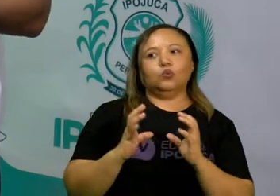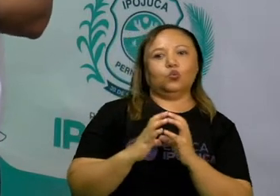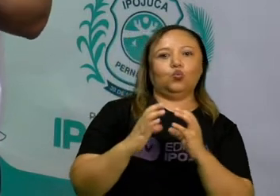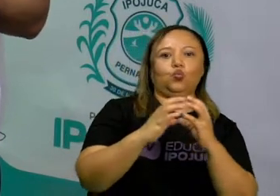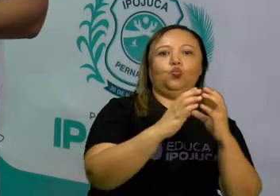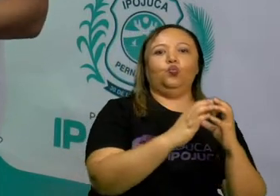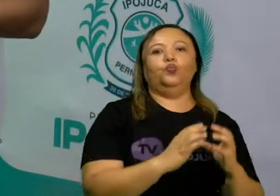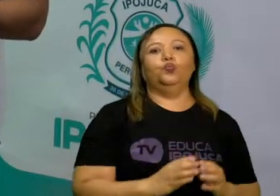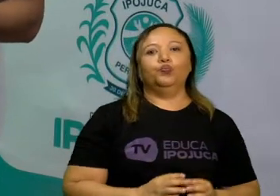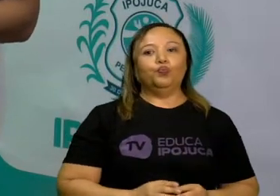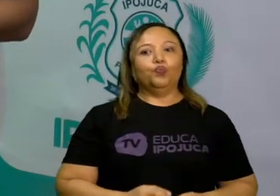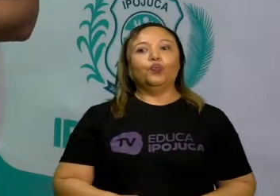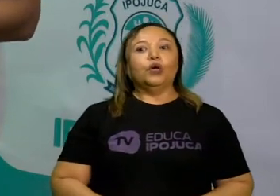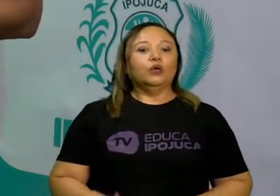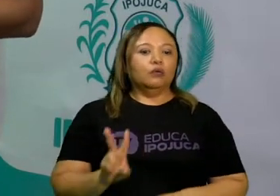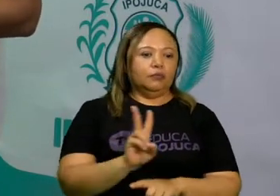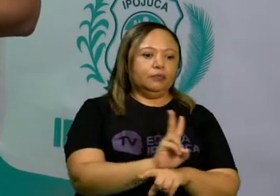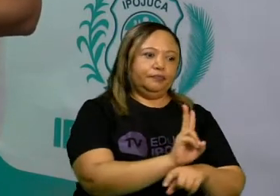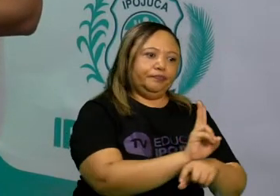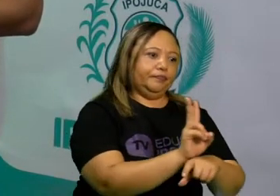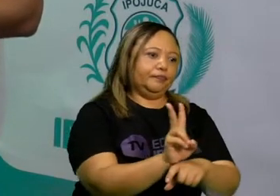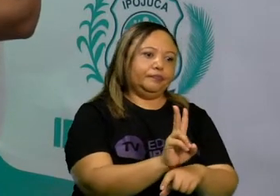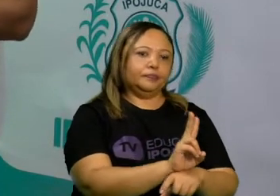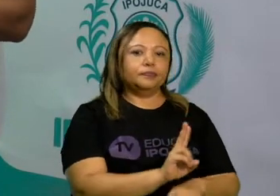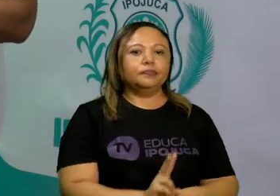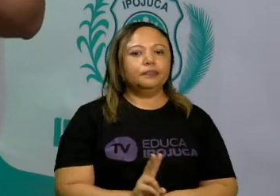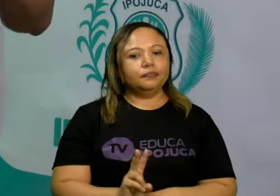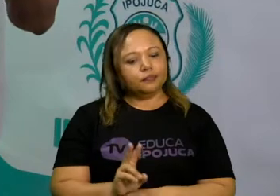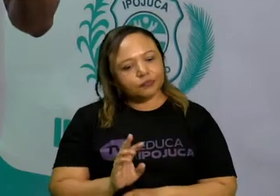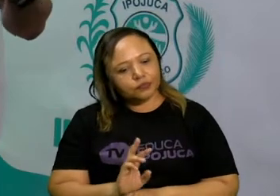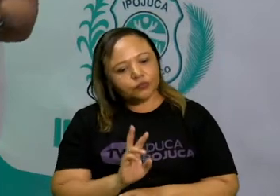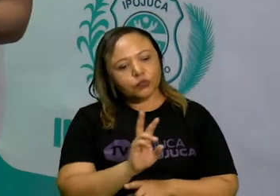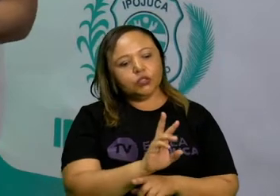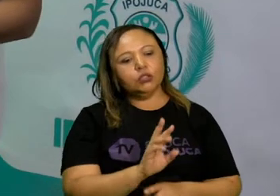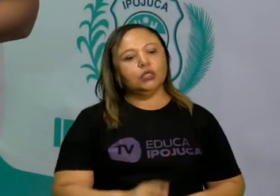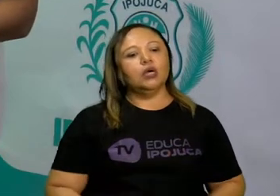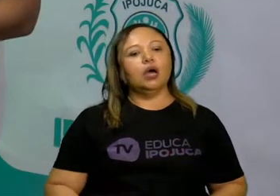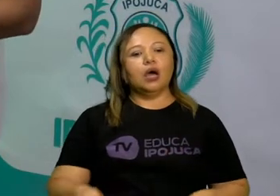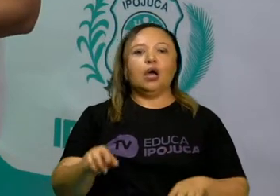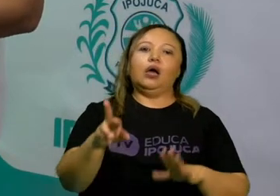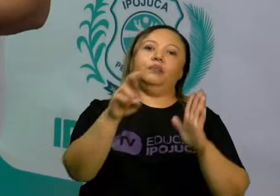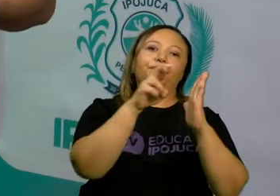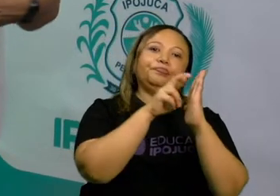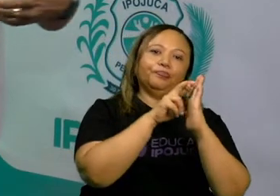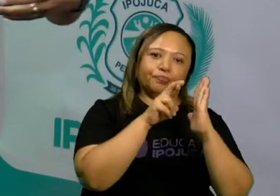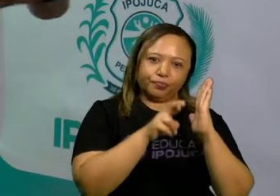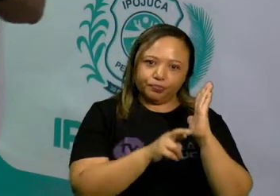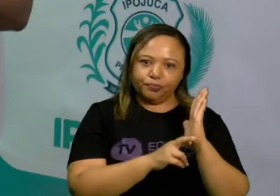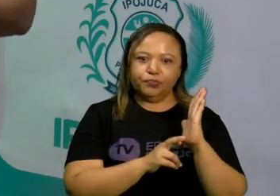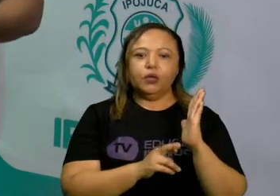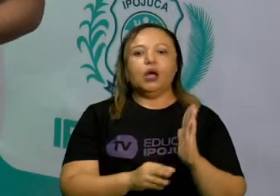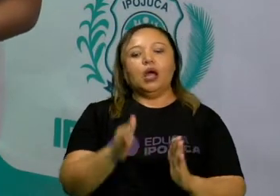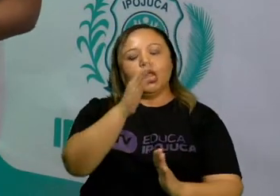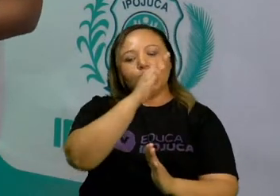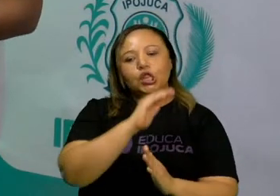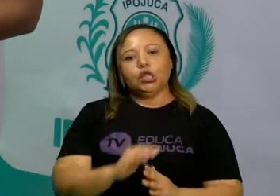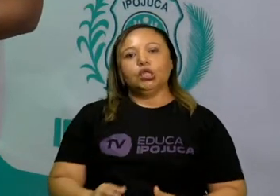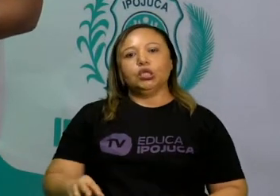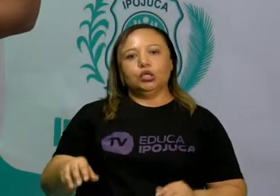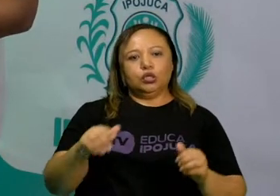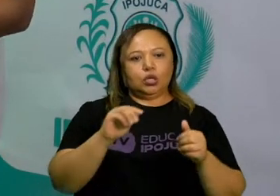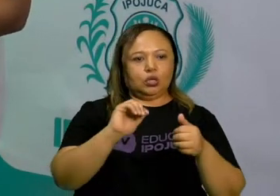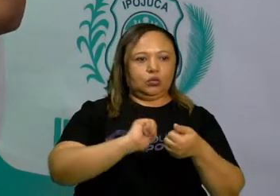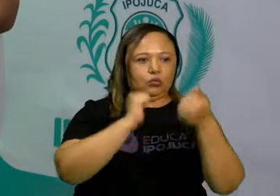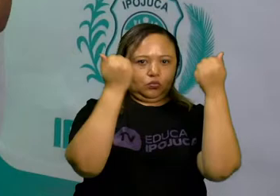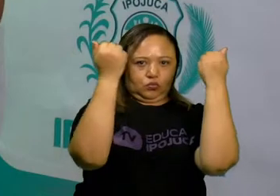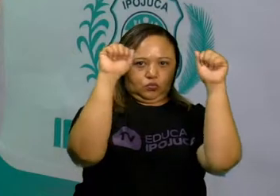gerenciar essas regras durante todos os campeonatos mundiais.